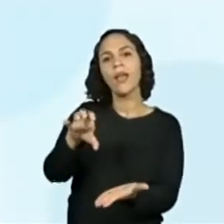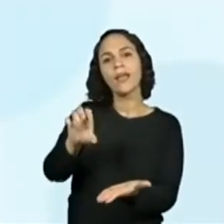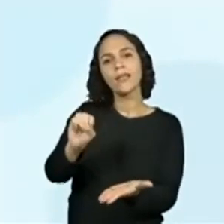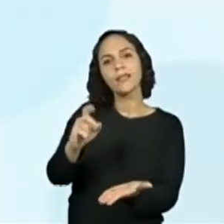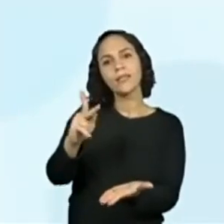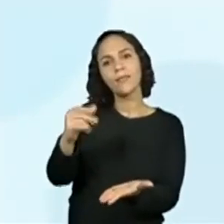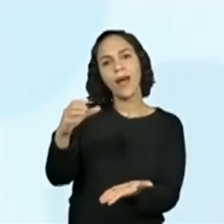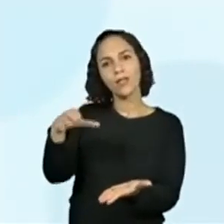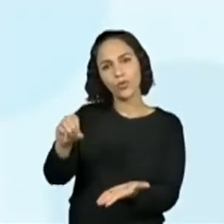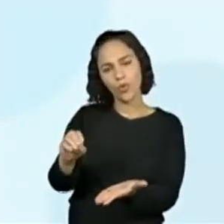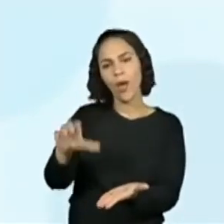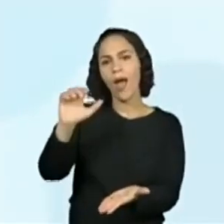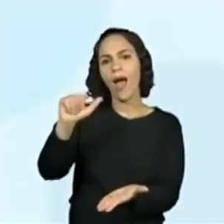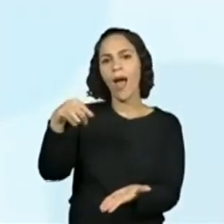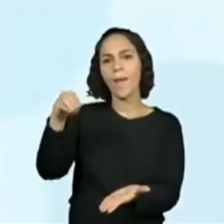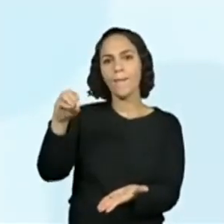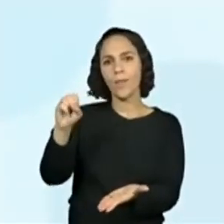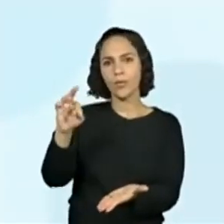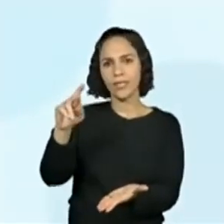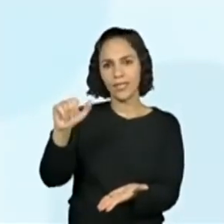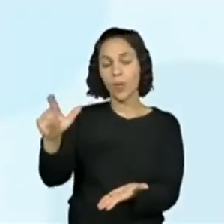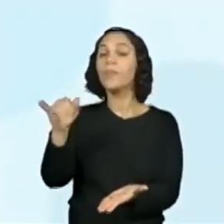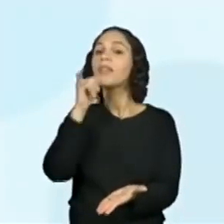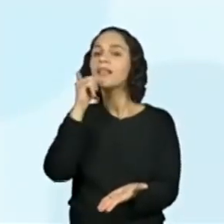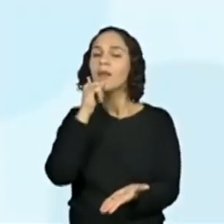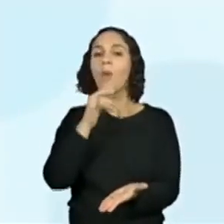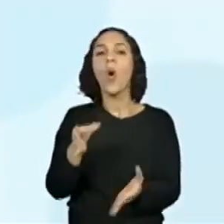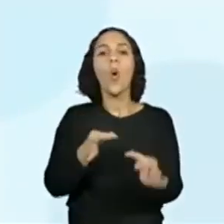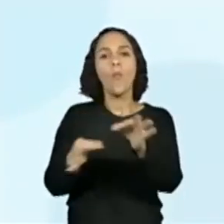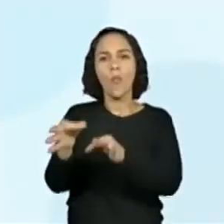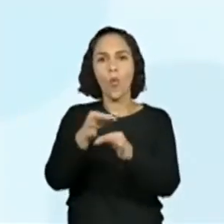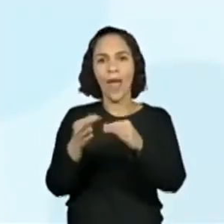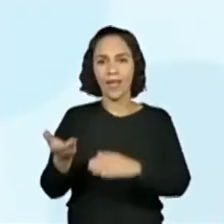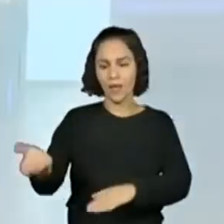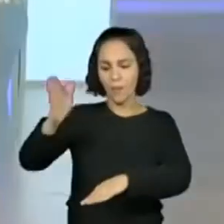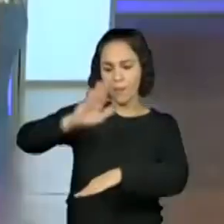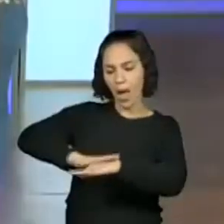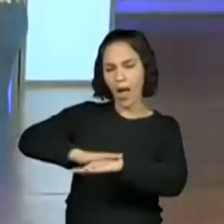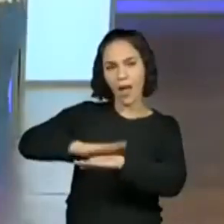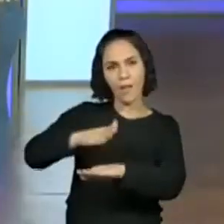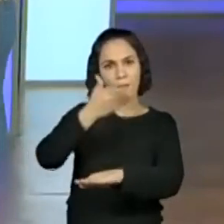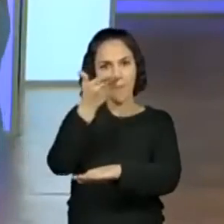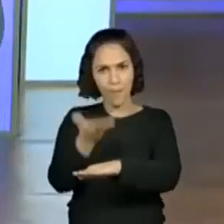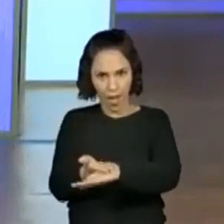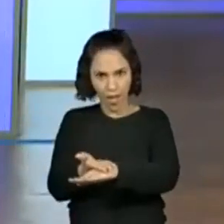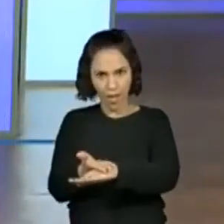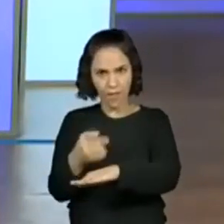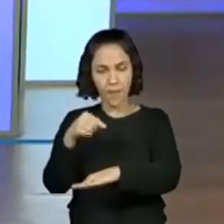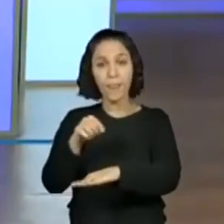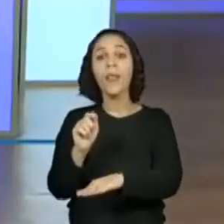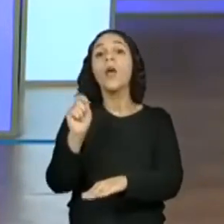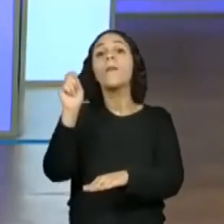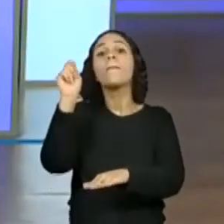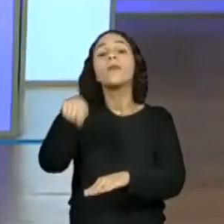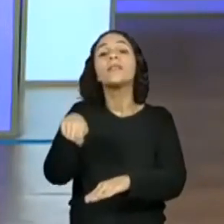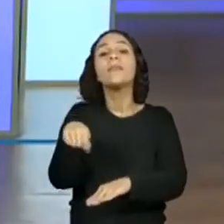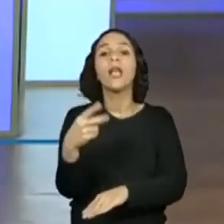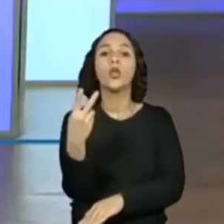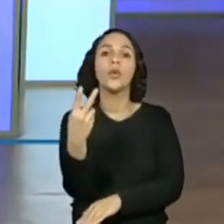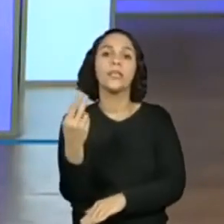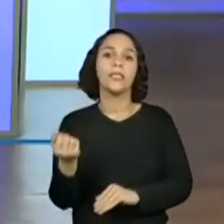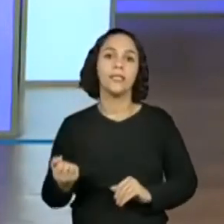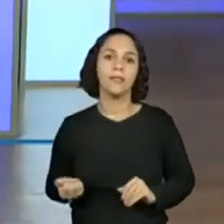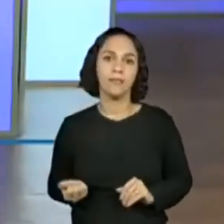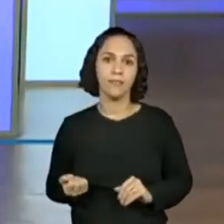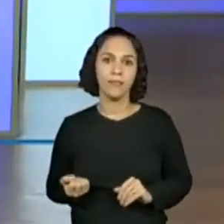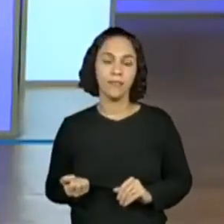exemplos. Quando eu jogo o cara e coroa, quantas possibilidades eu tenho? A gente fez isso com a moeda, não é? Isso.